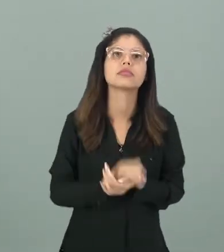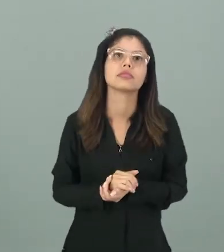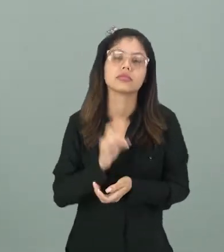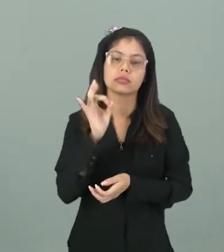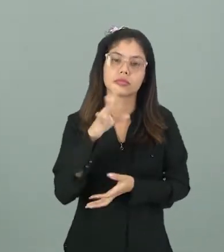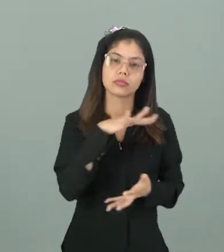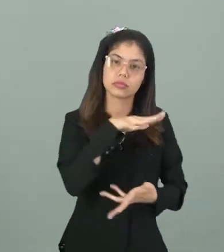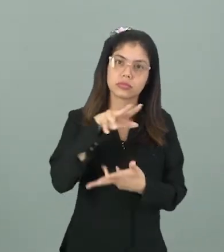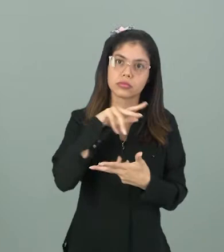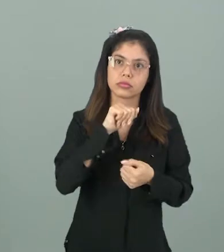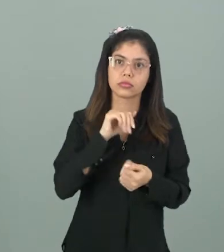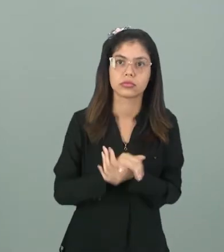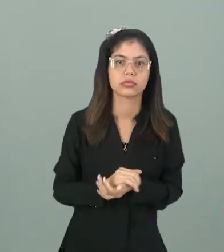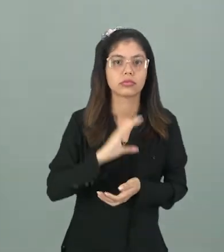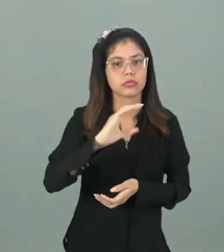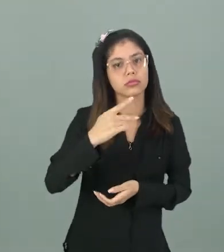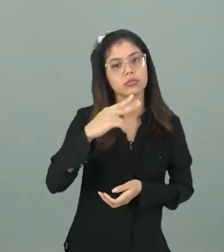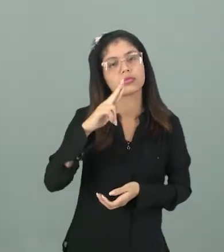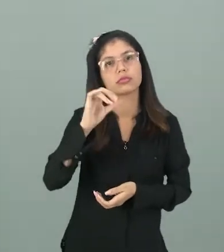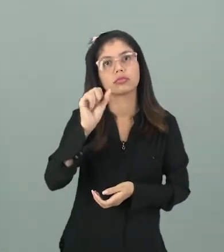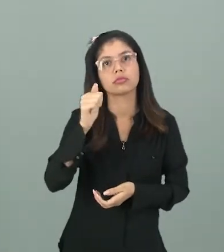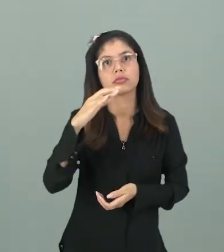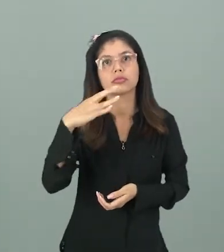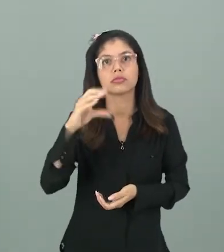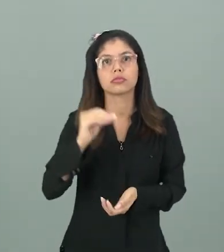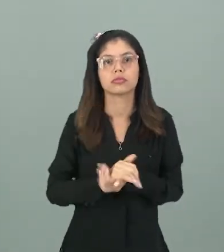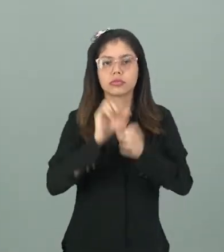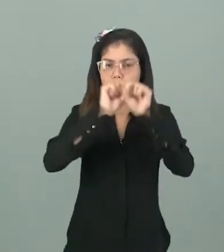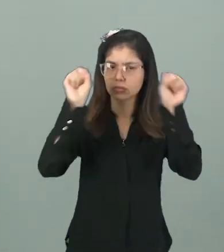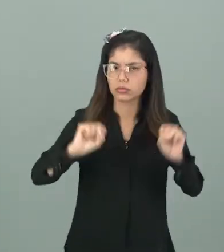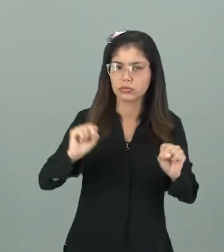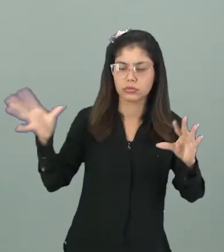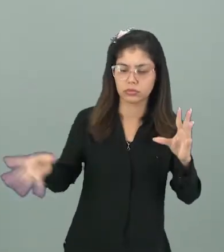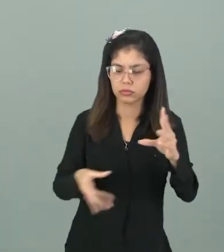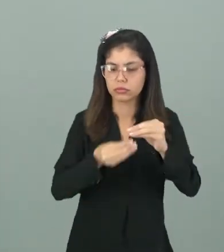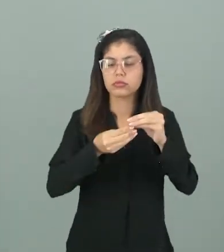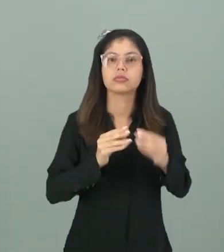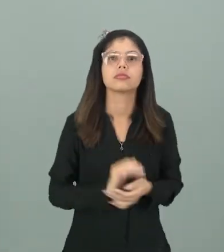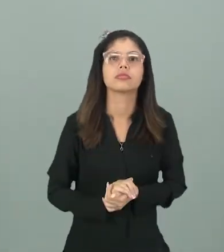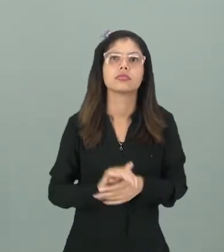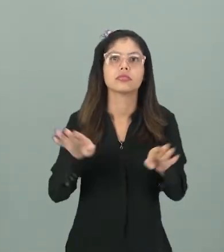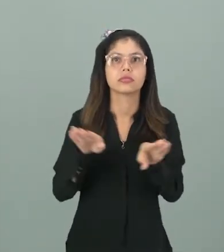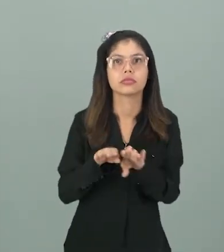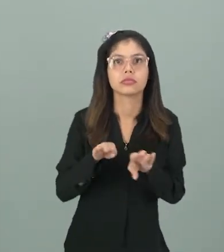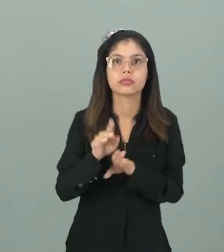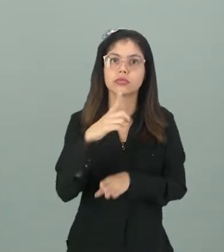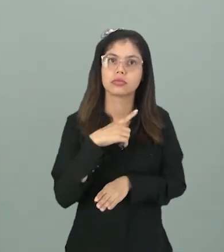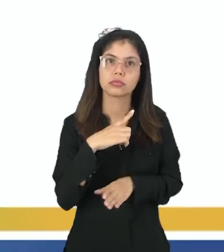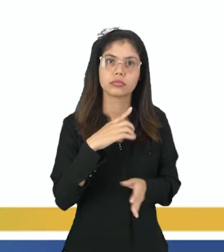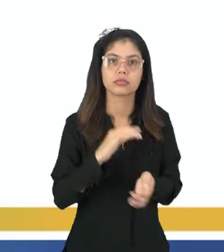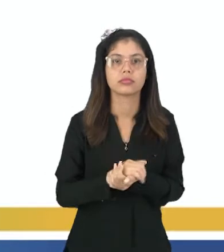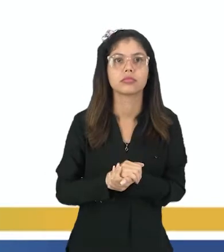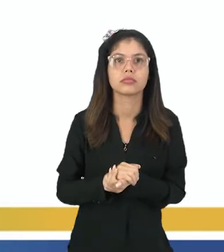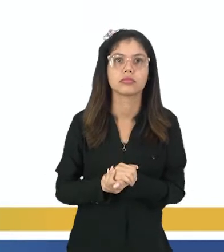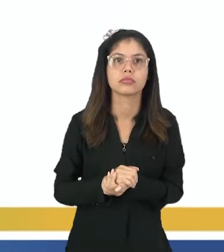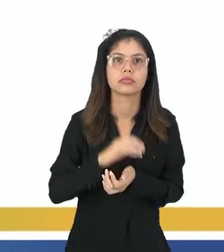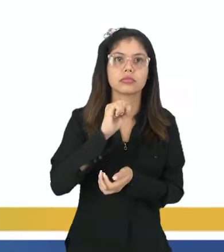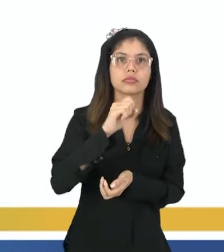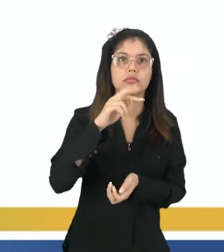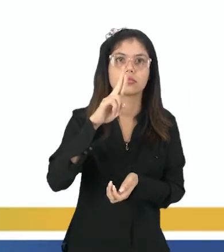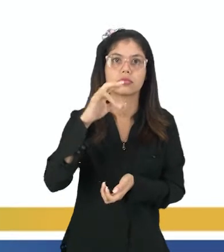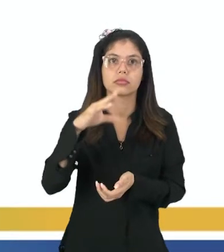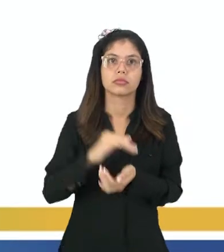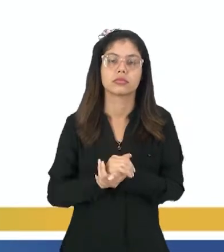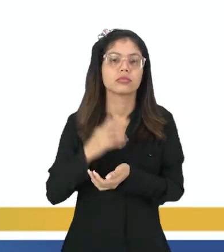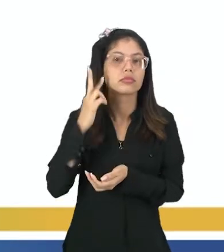só planetas em sua composição, já que o sistema é algo mais complexo. Nós também temos satélite natural. E